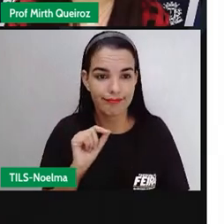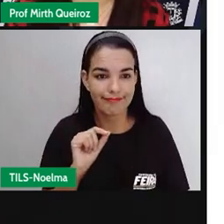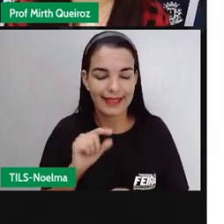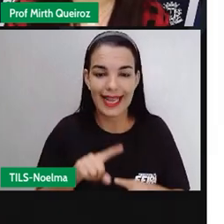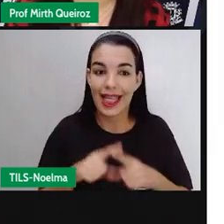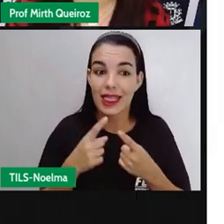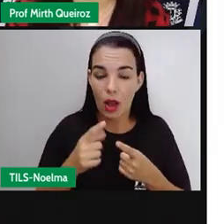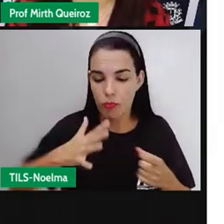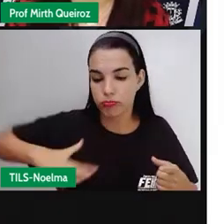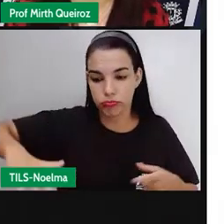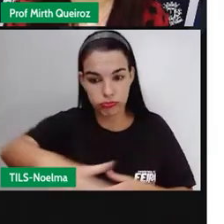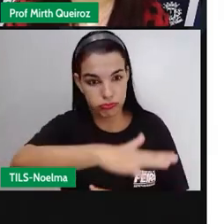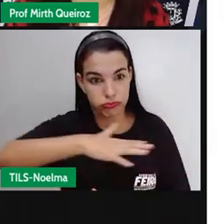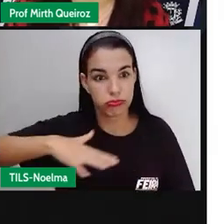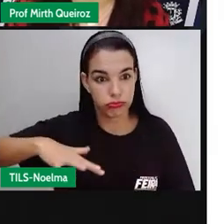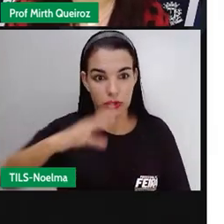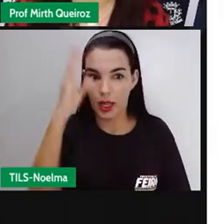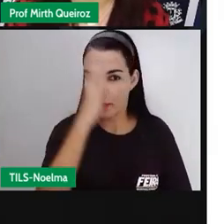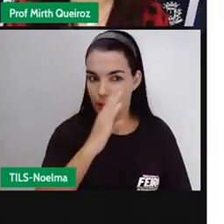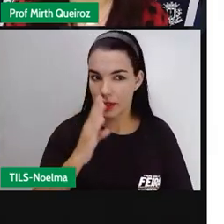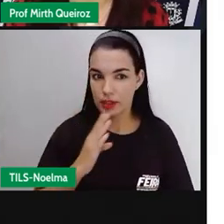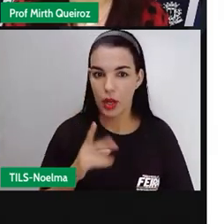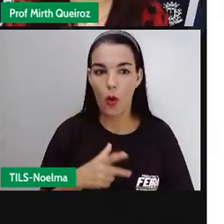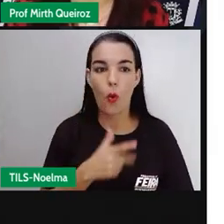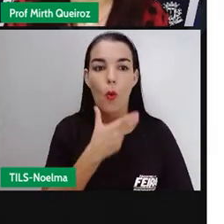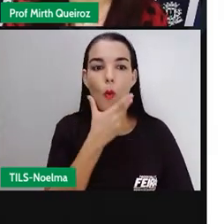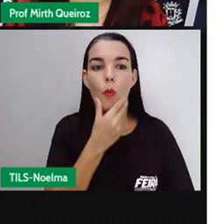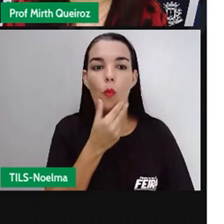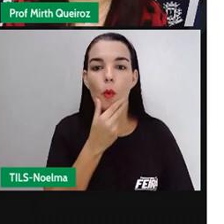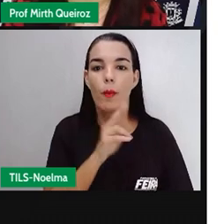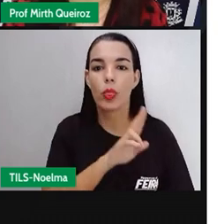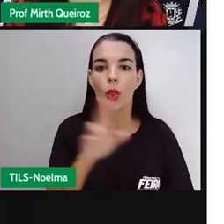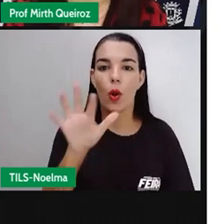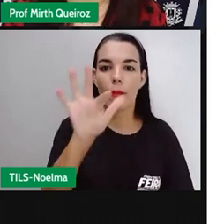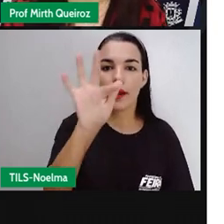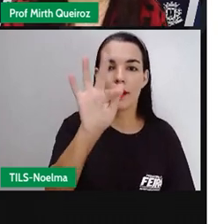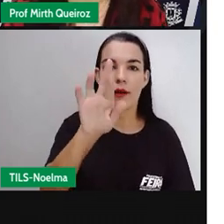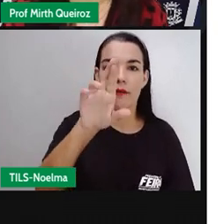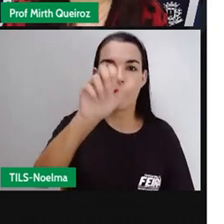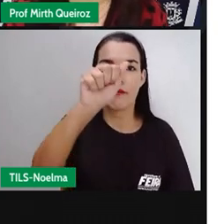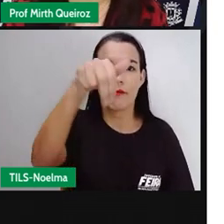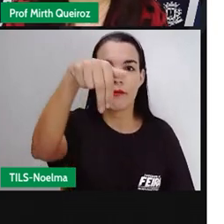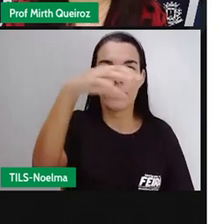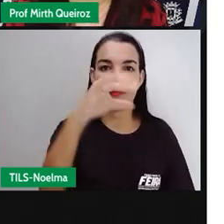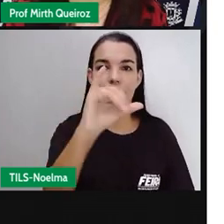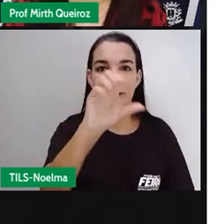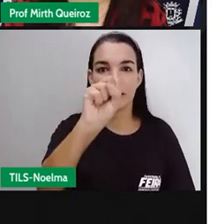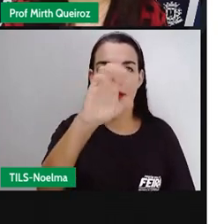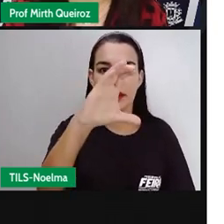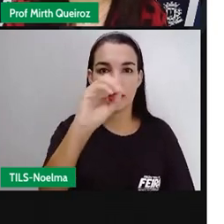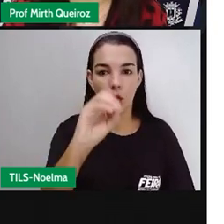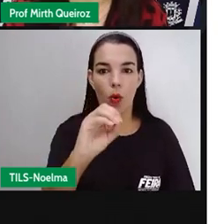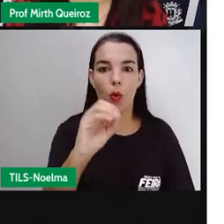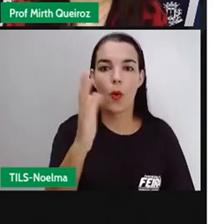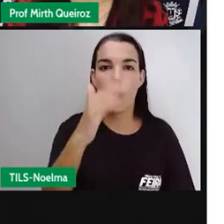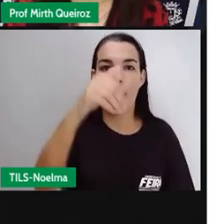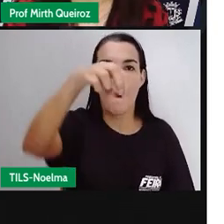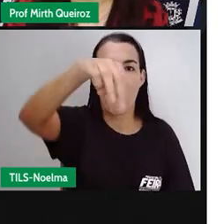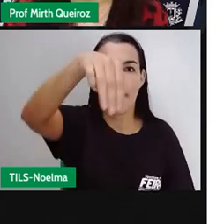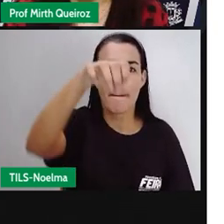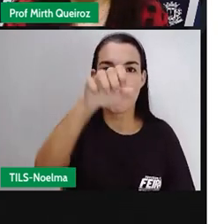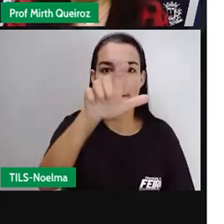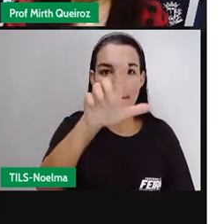café foram trazidas aí pelo militar luso-brasileiro Francisco Melo Palheta. Francisco Melo Palheta foi o primeiro